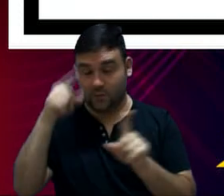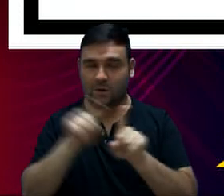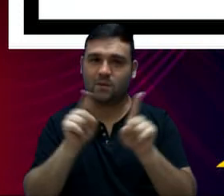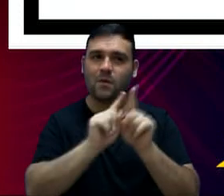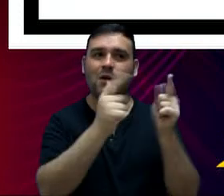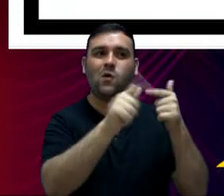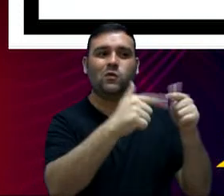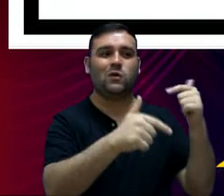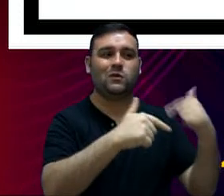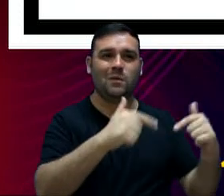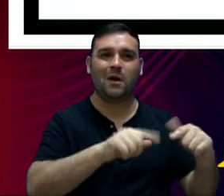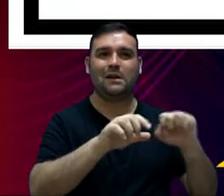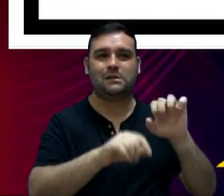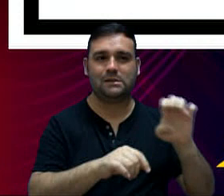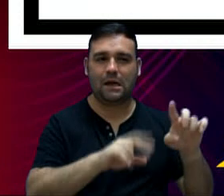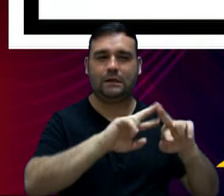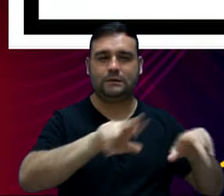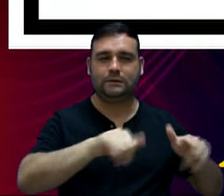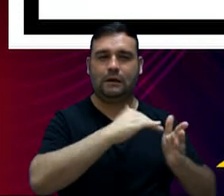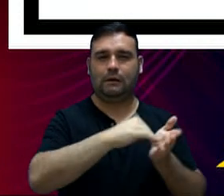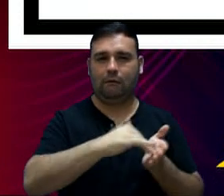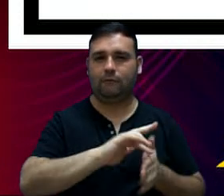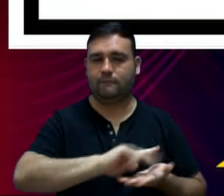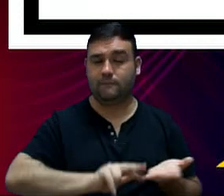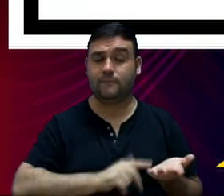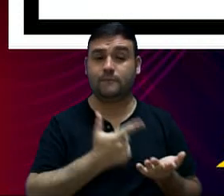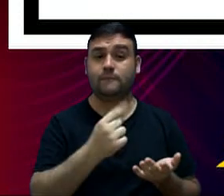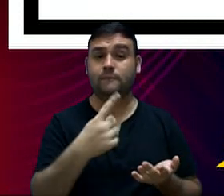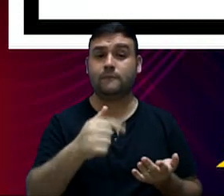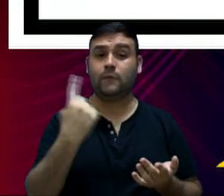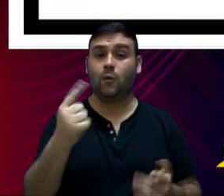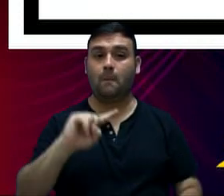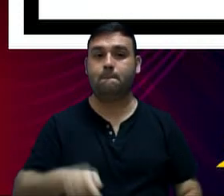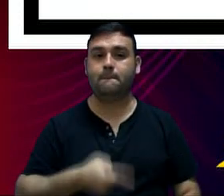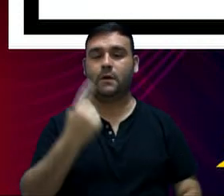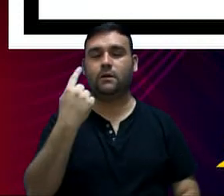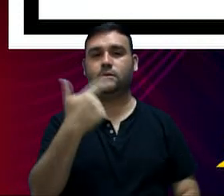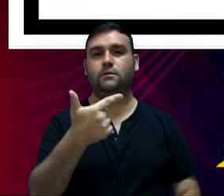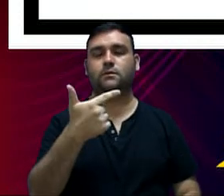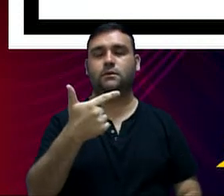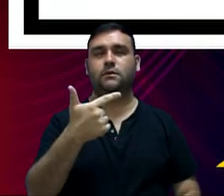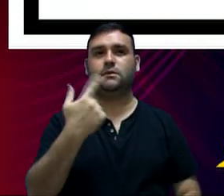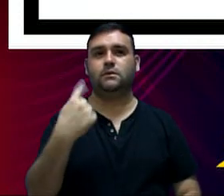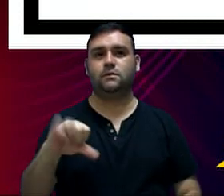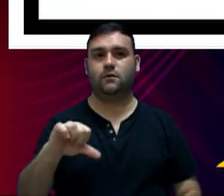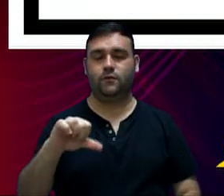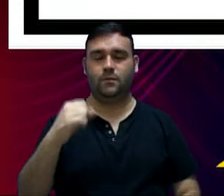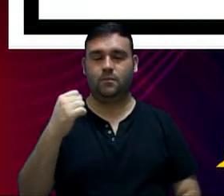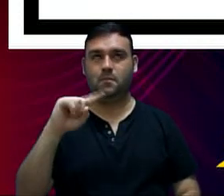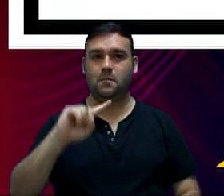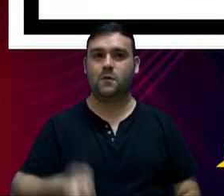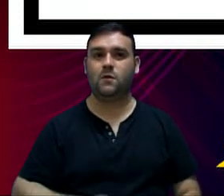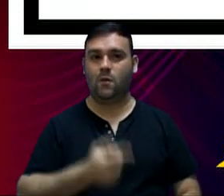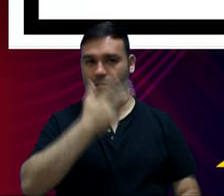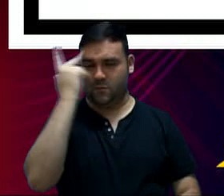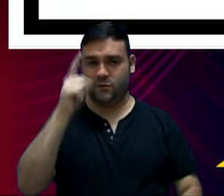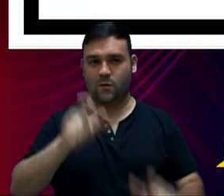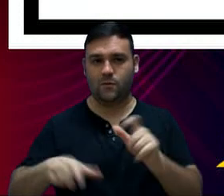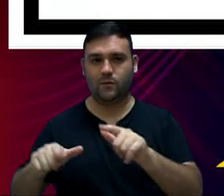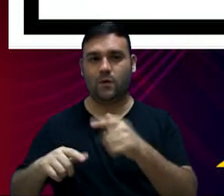indireta. Em 2017, nós tivemos 1,19 bilhão de despesas com o pessoal,